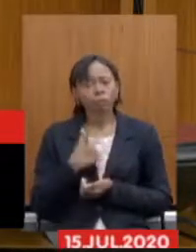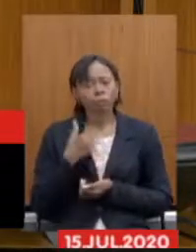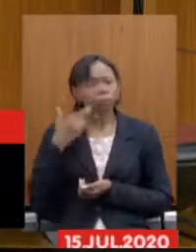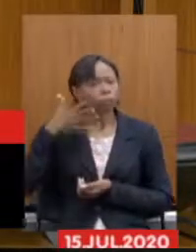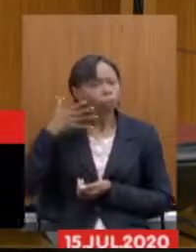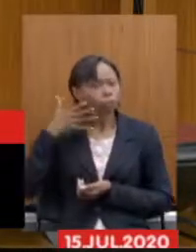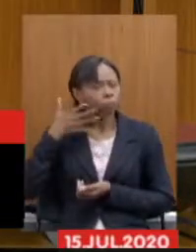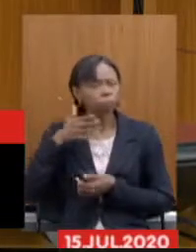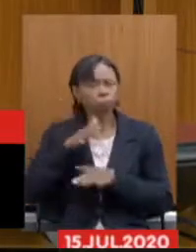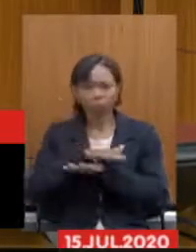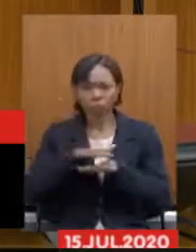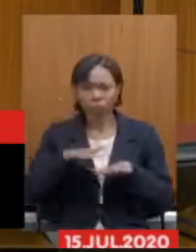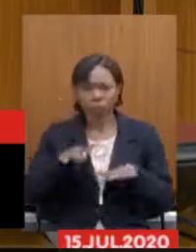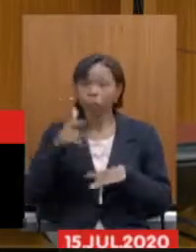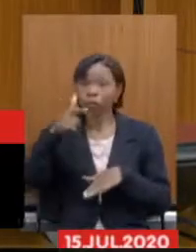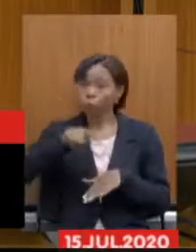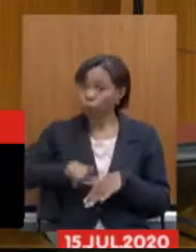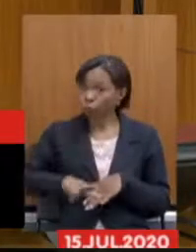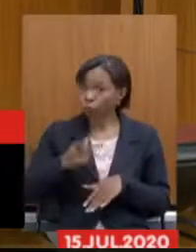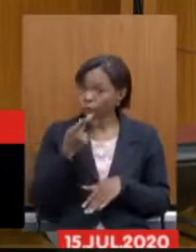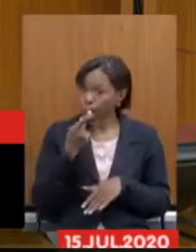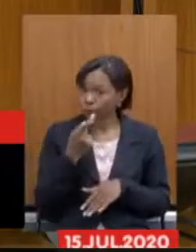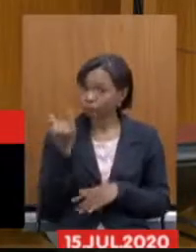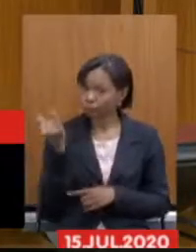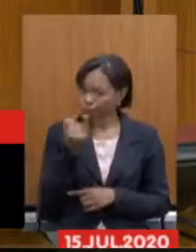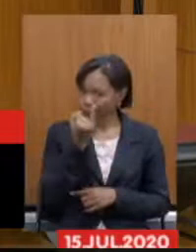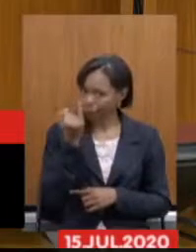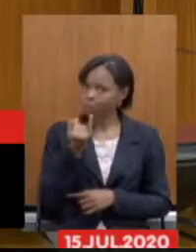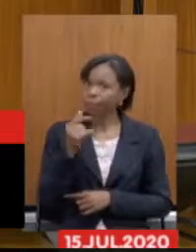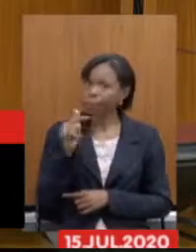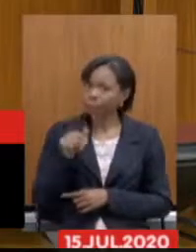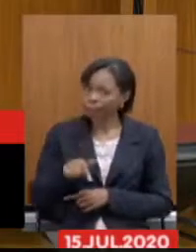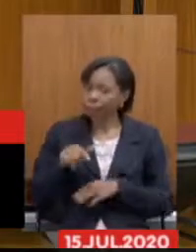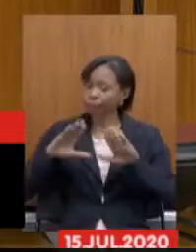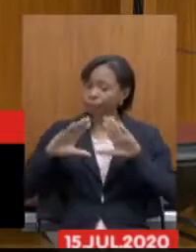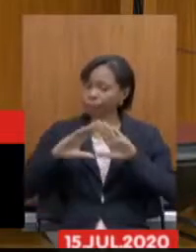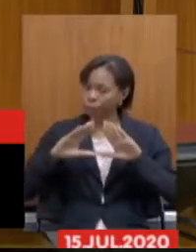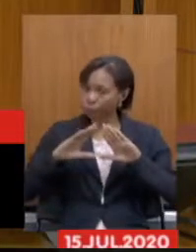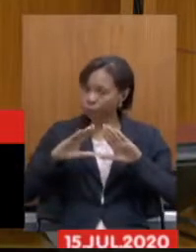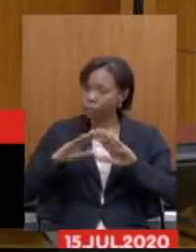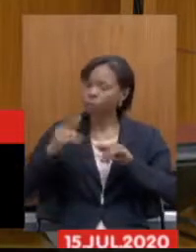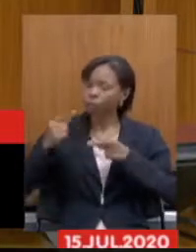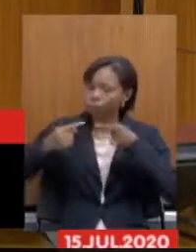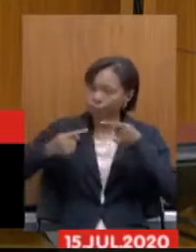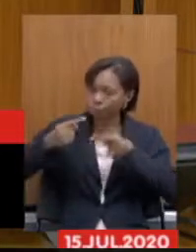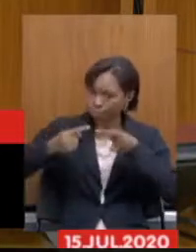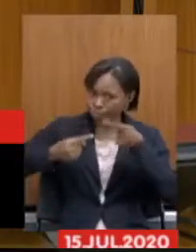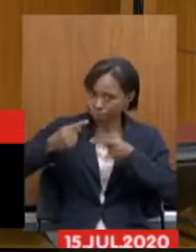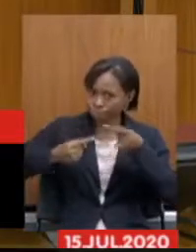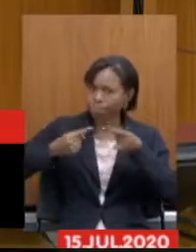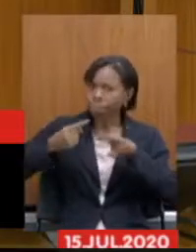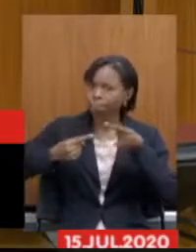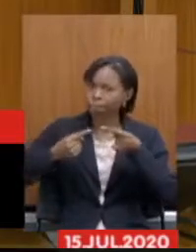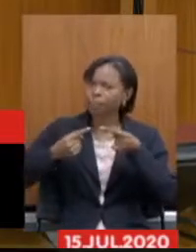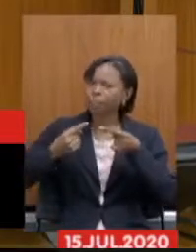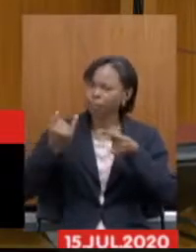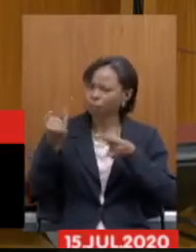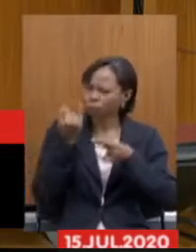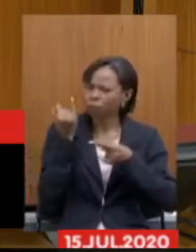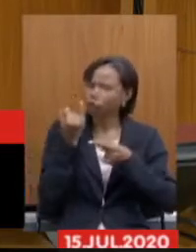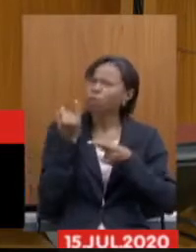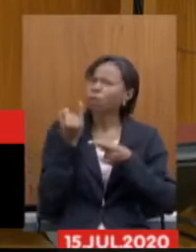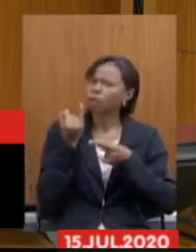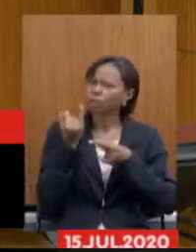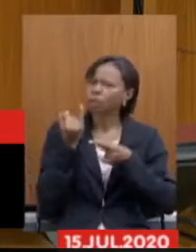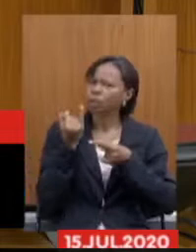reiterando mais uma vez a importância desta casa, das discussões, discussões saudáveis, discussões no